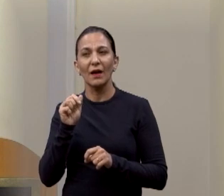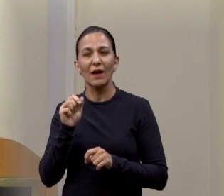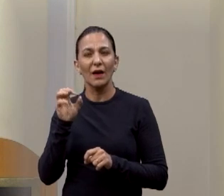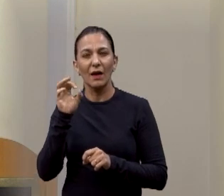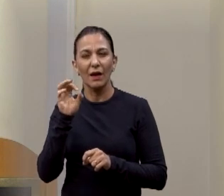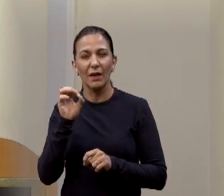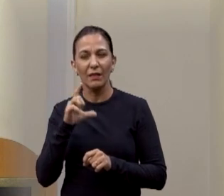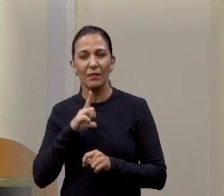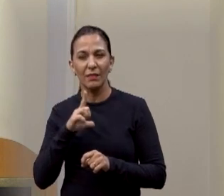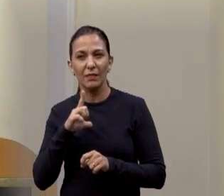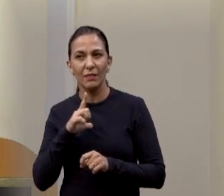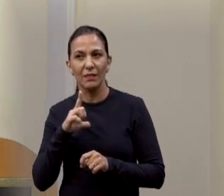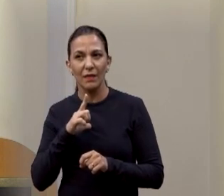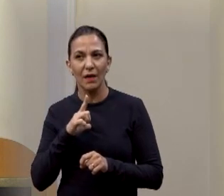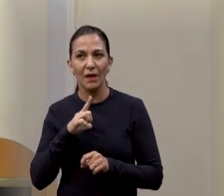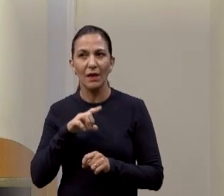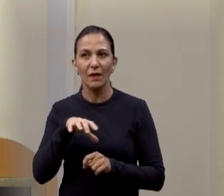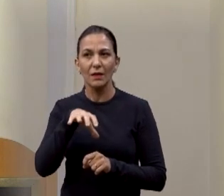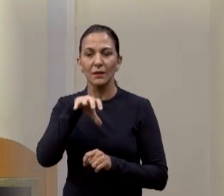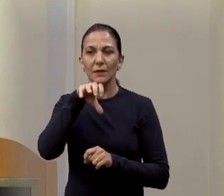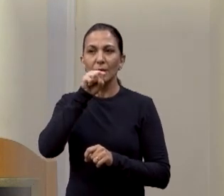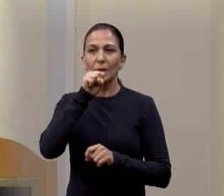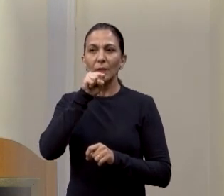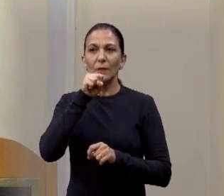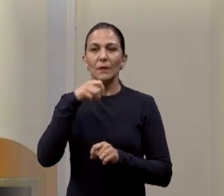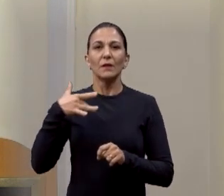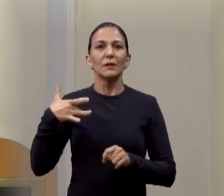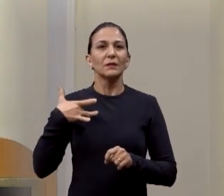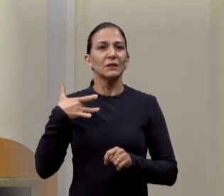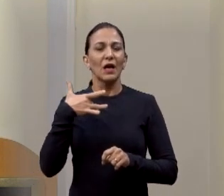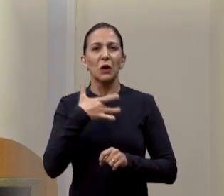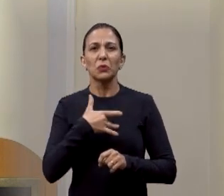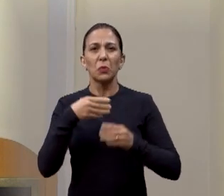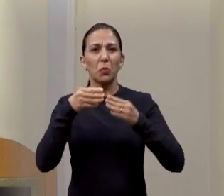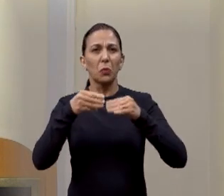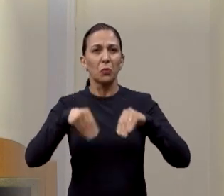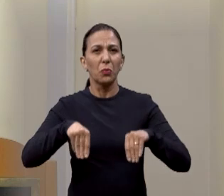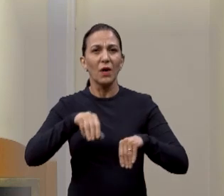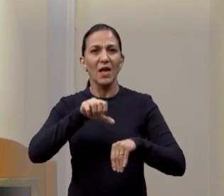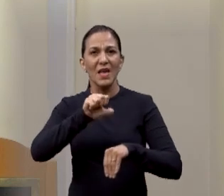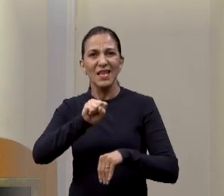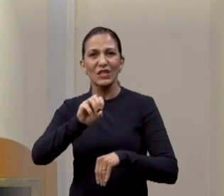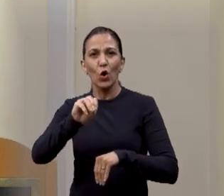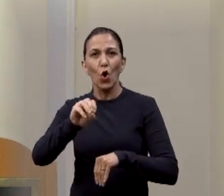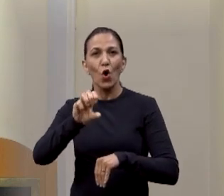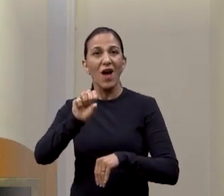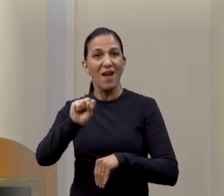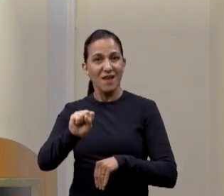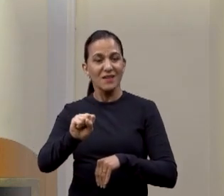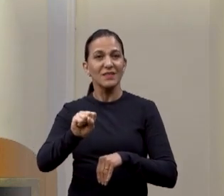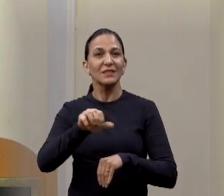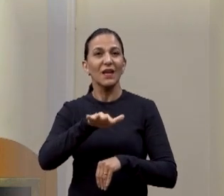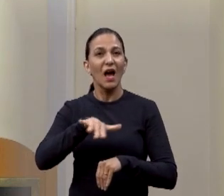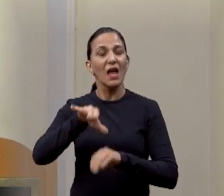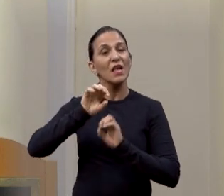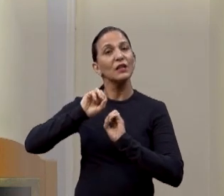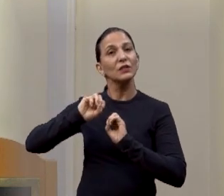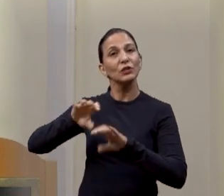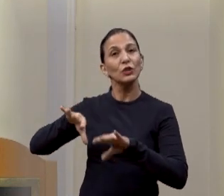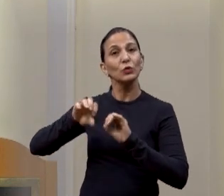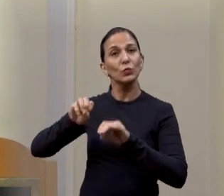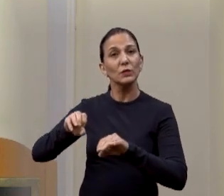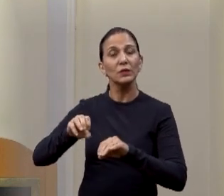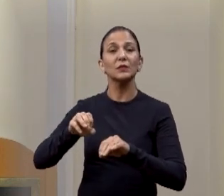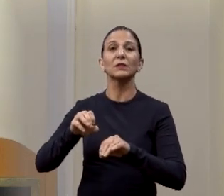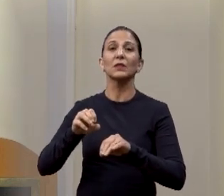irrespirável, situação insalubre, SOS, a educação pedindo socorro, nós fazemos fiscalizações nas escolas e